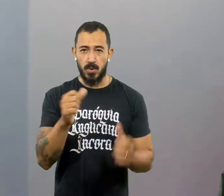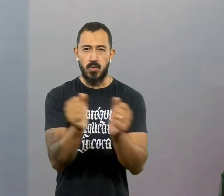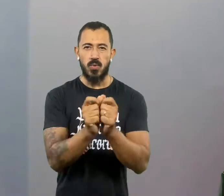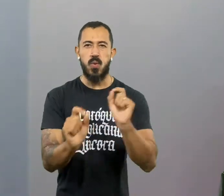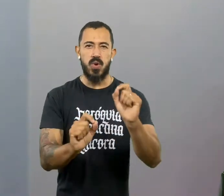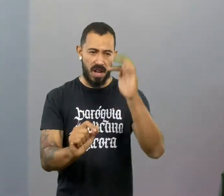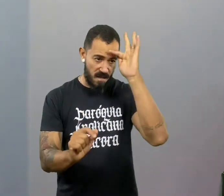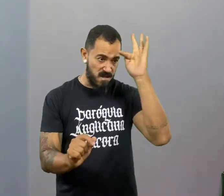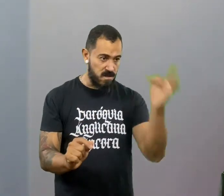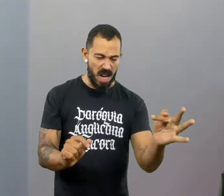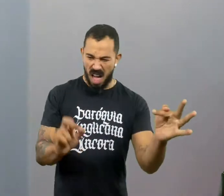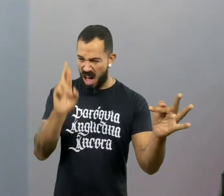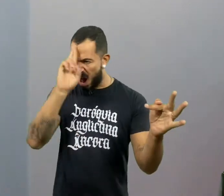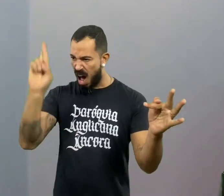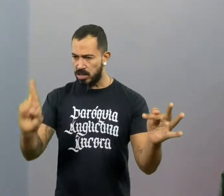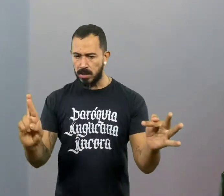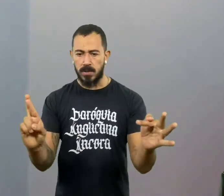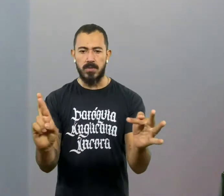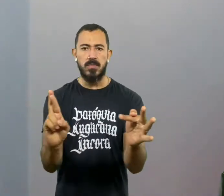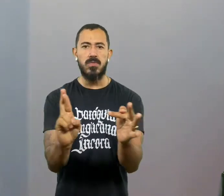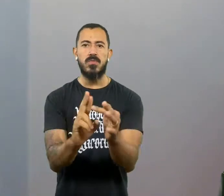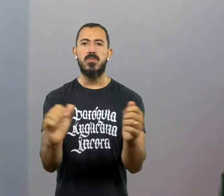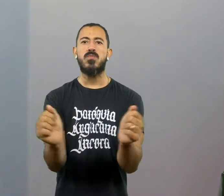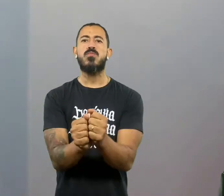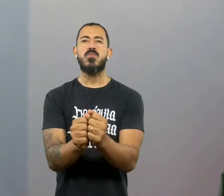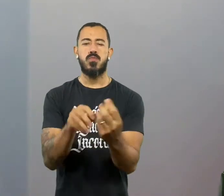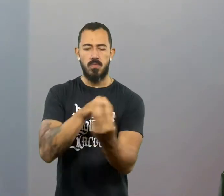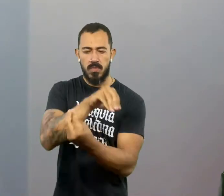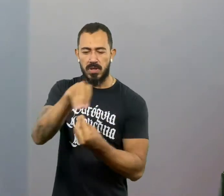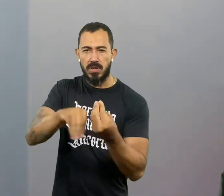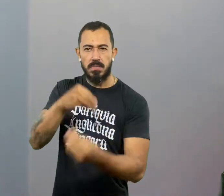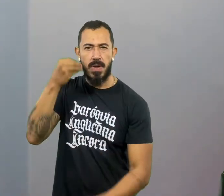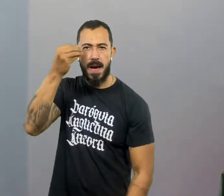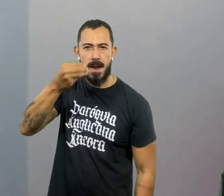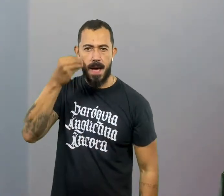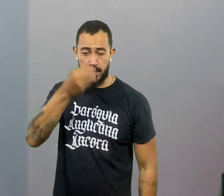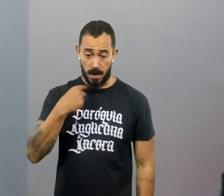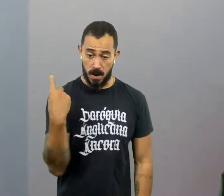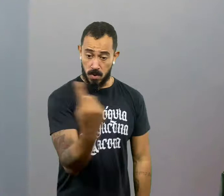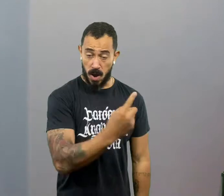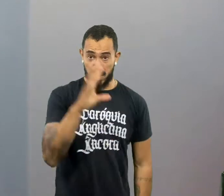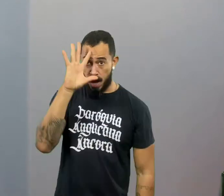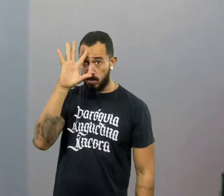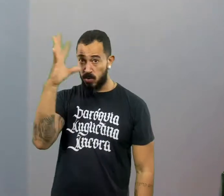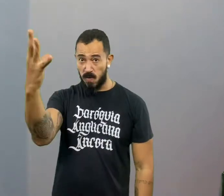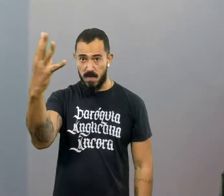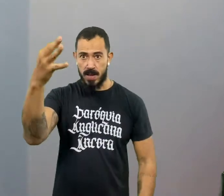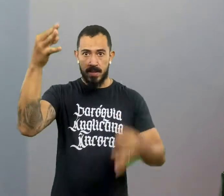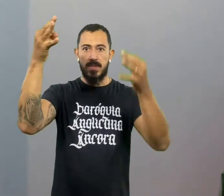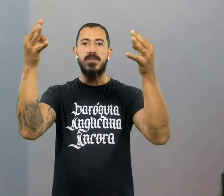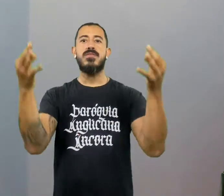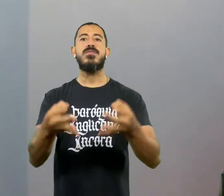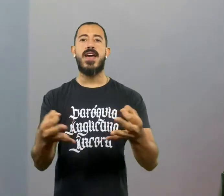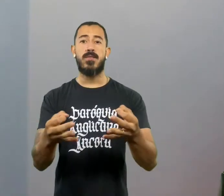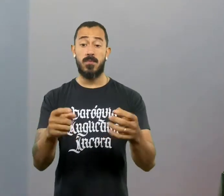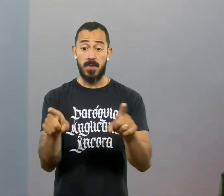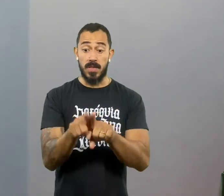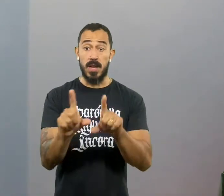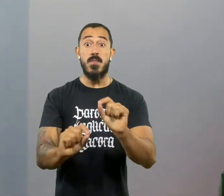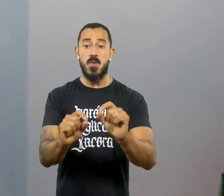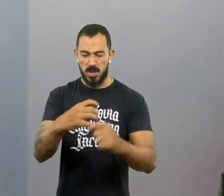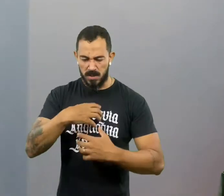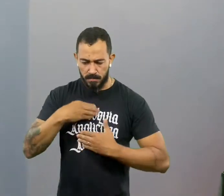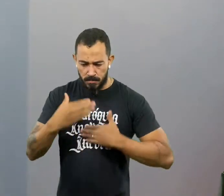fé e a razão, modulando suas experiências, para que você pudesse tomar sábias decisões. E